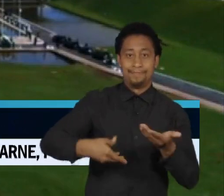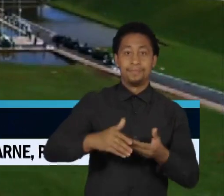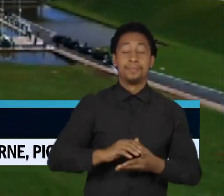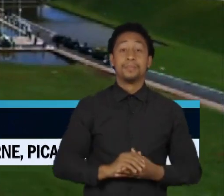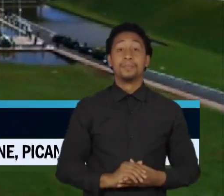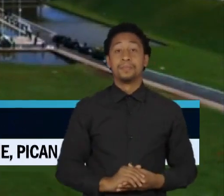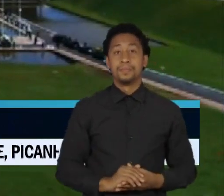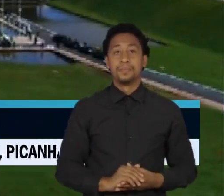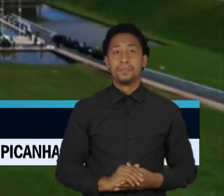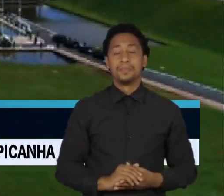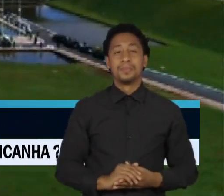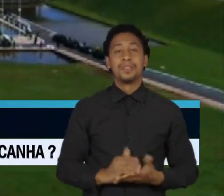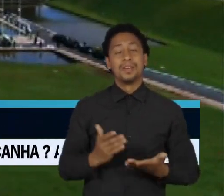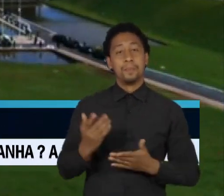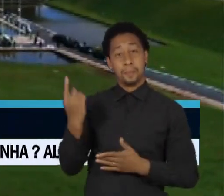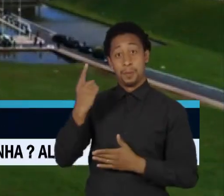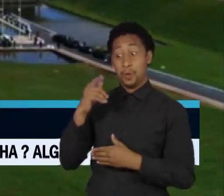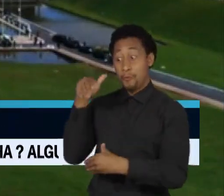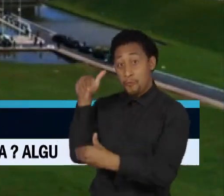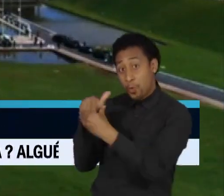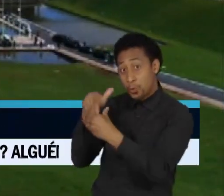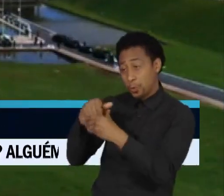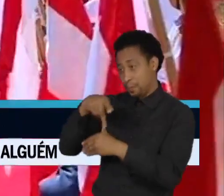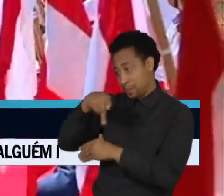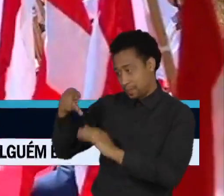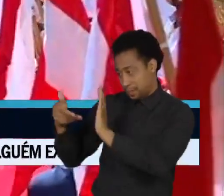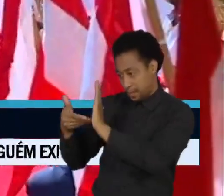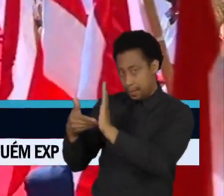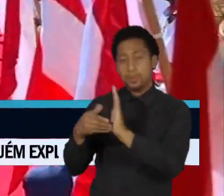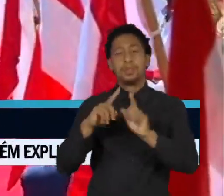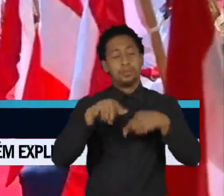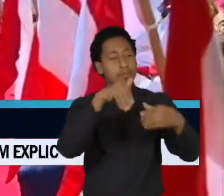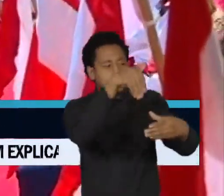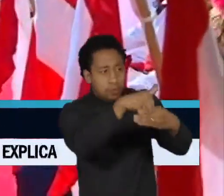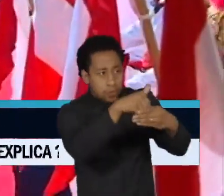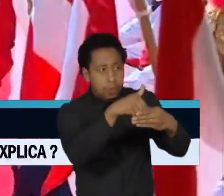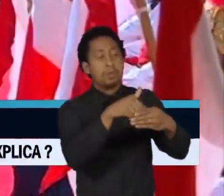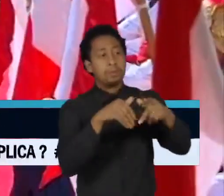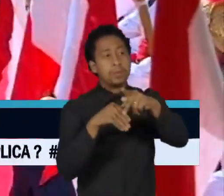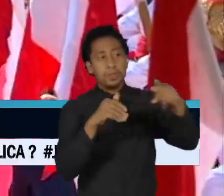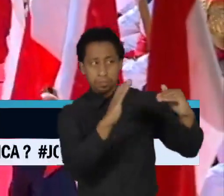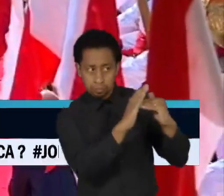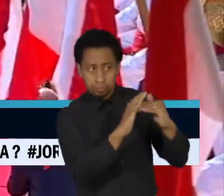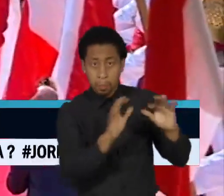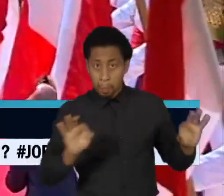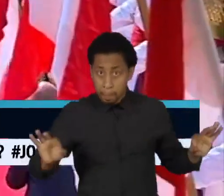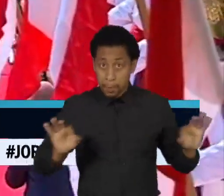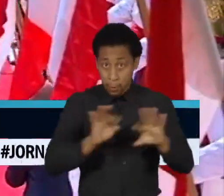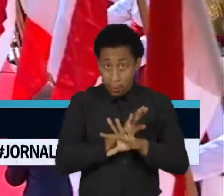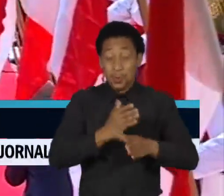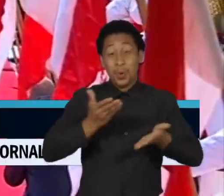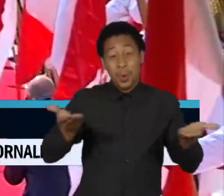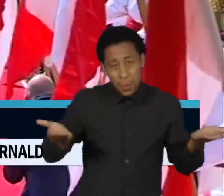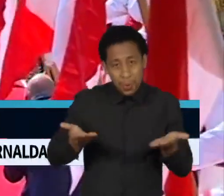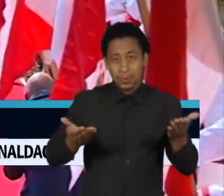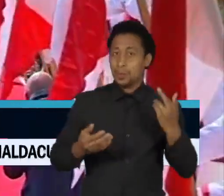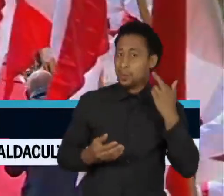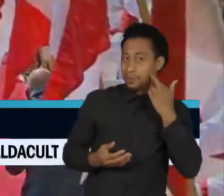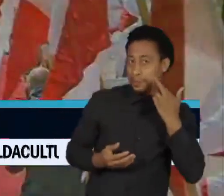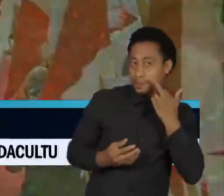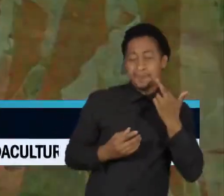seguinte à reeleição para os comandos da Câmara e do Senado, Arthur Lira e Rodrigo Pacheco deram início hoje ao ano